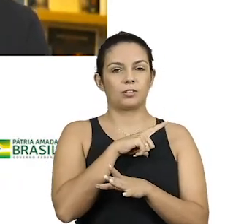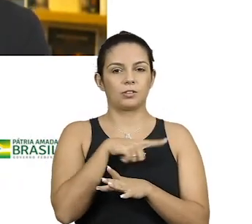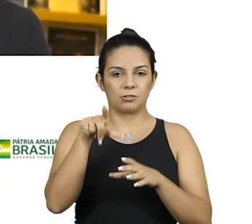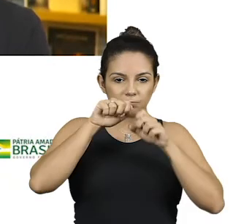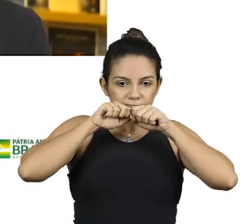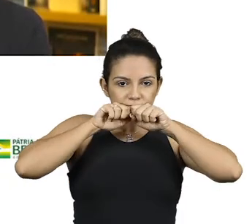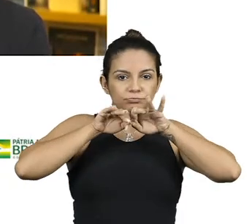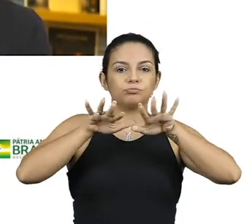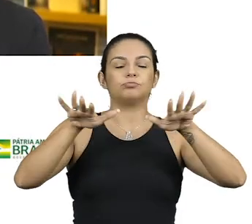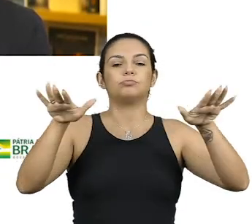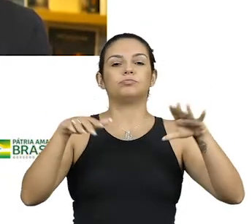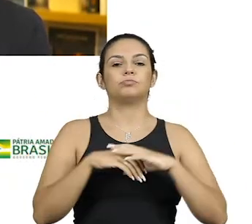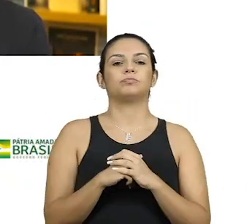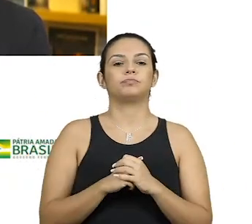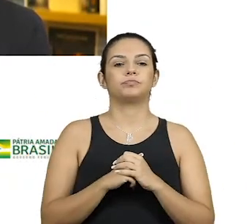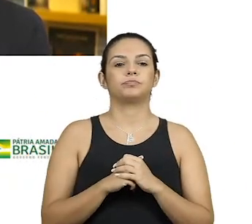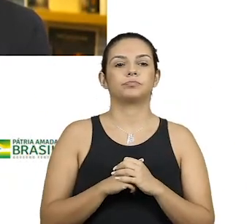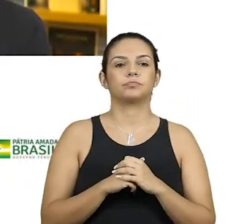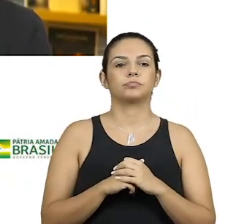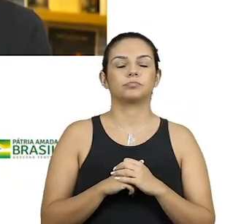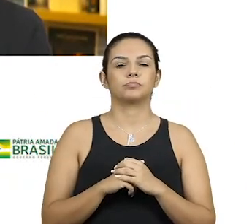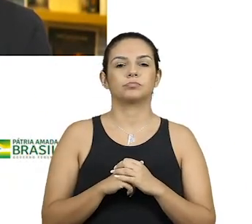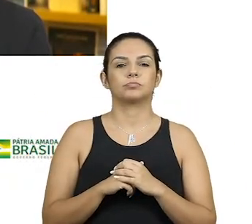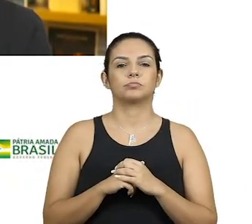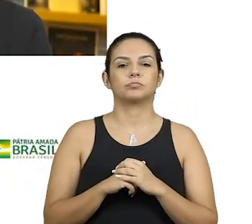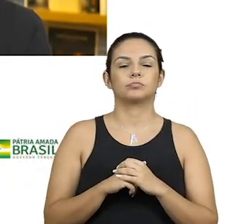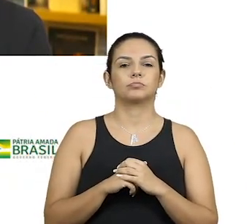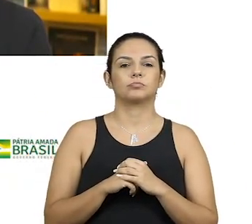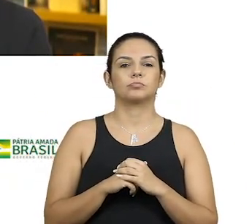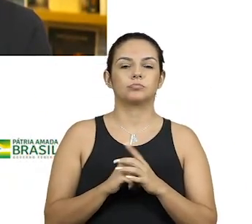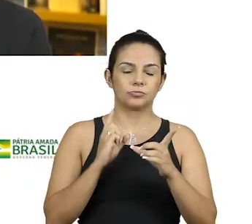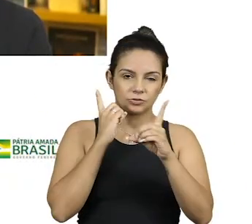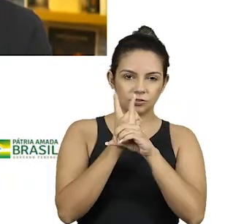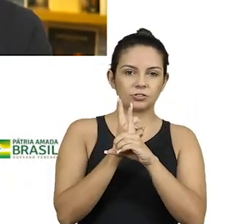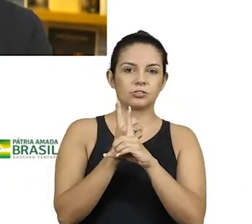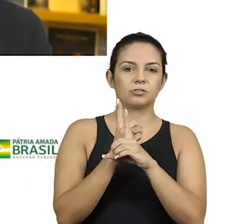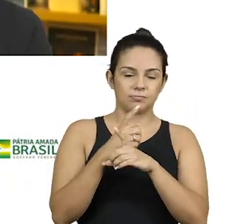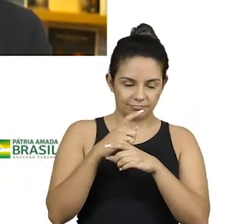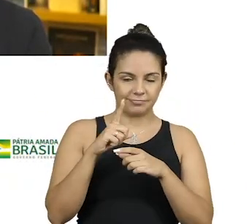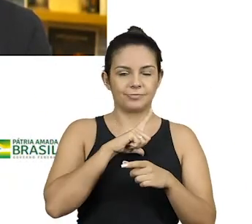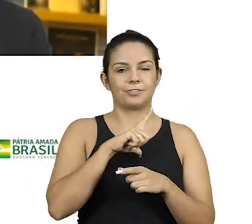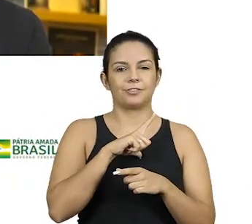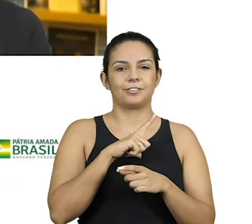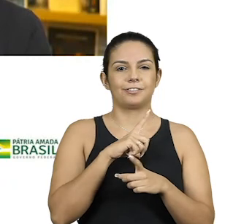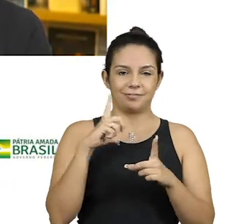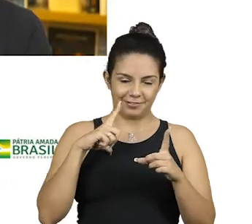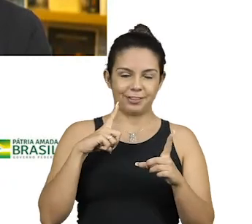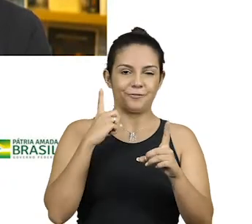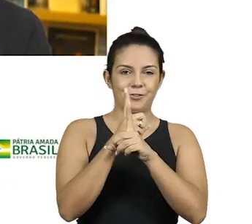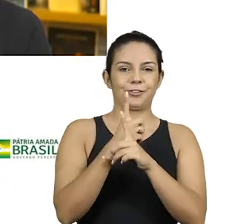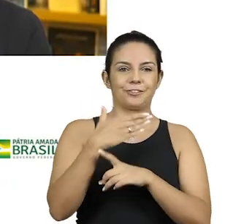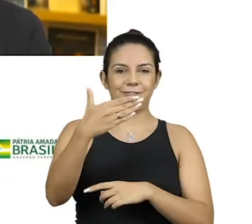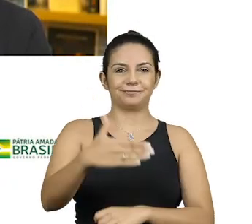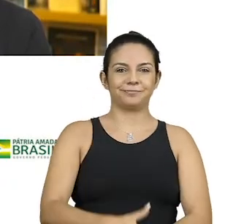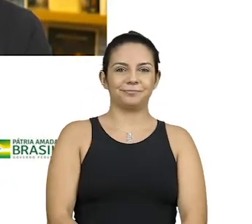ressonância e que o encontro se dará. O encontro se dará.